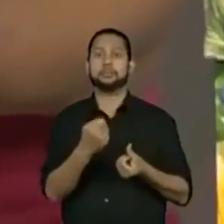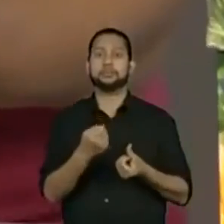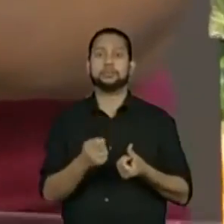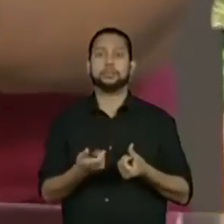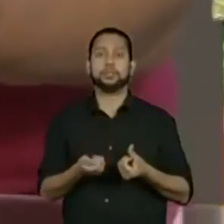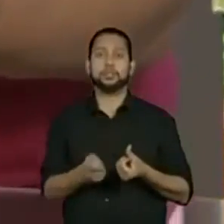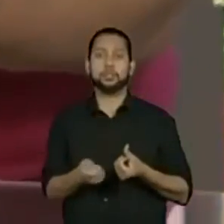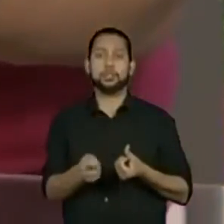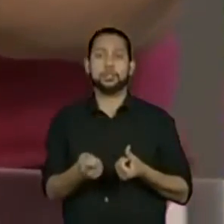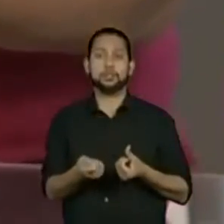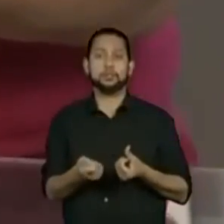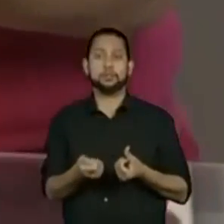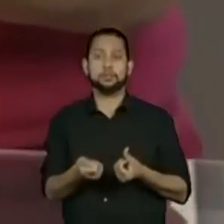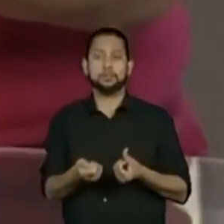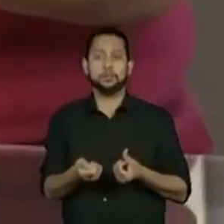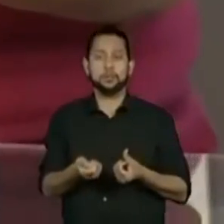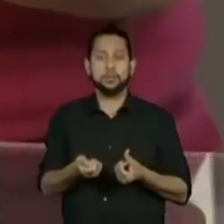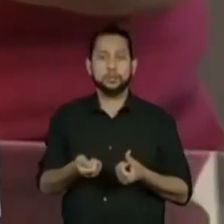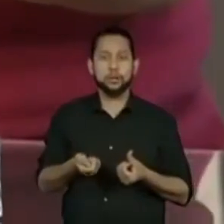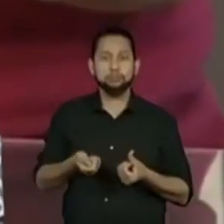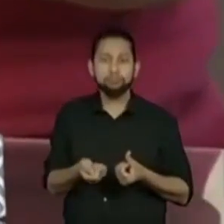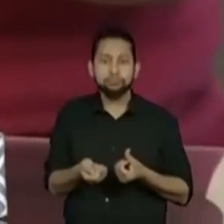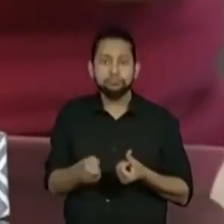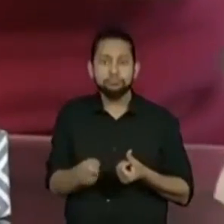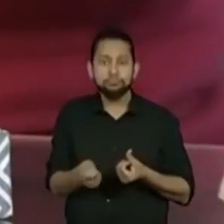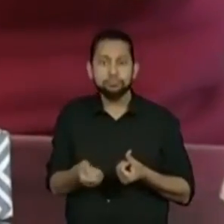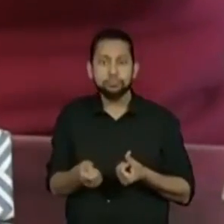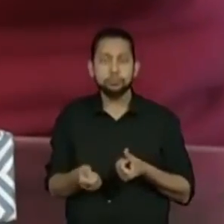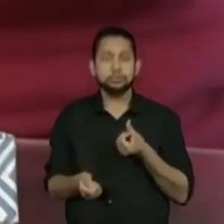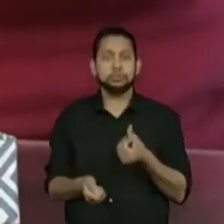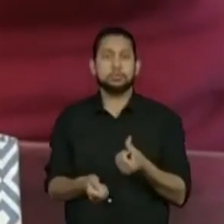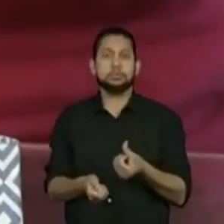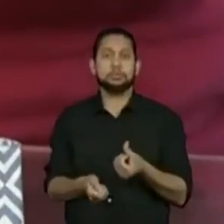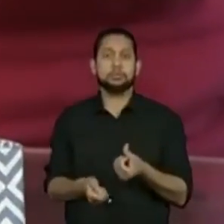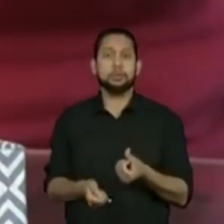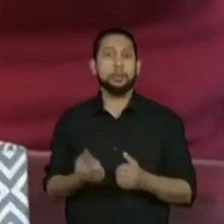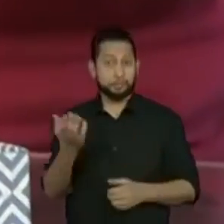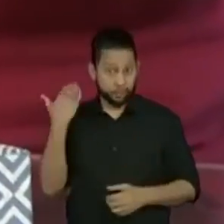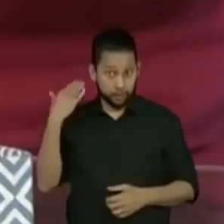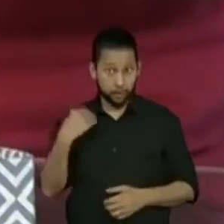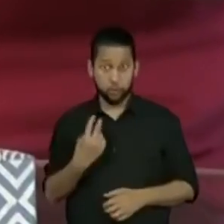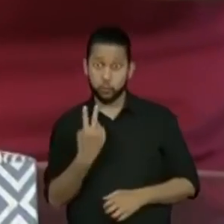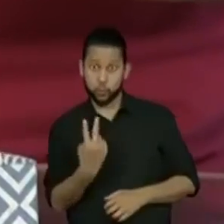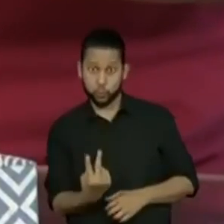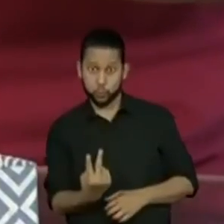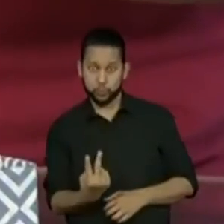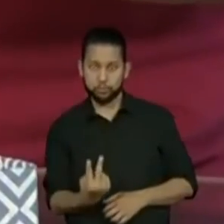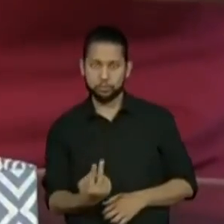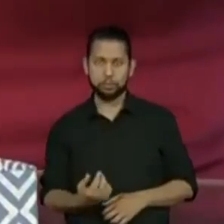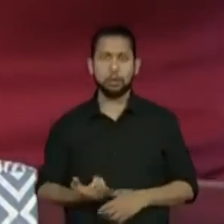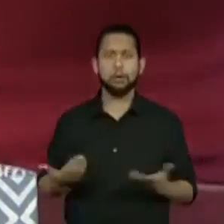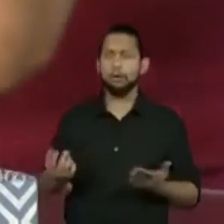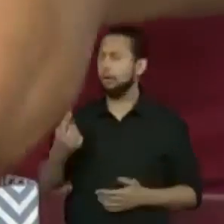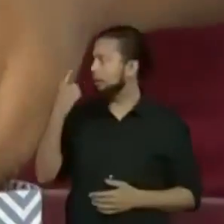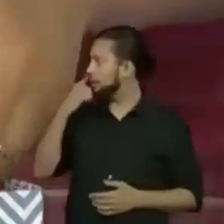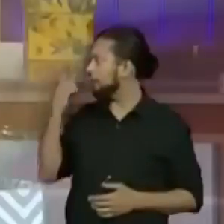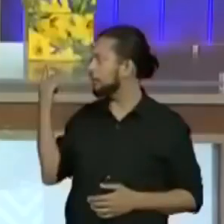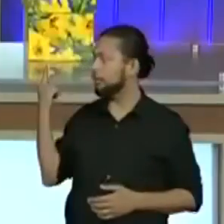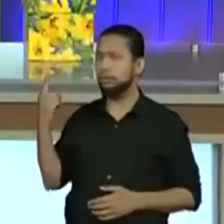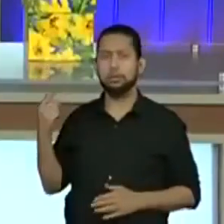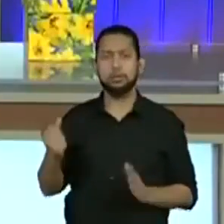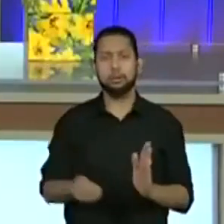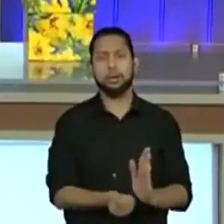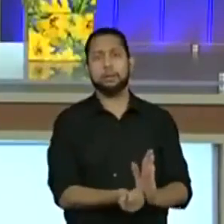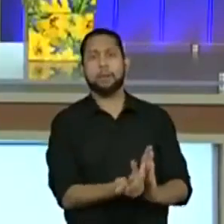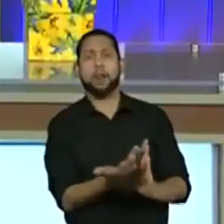Certo? São seis chaves agora. Eu não tenho mais só duas. Tá? Então, vamos ver aqui a